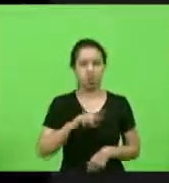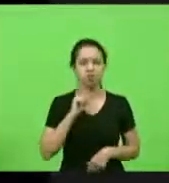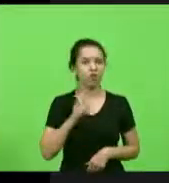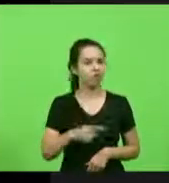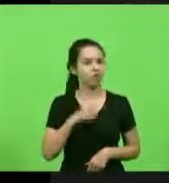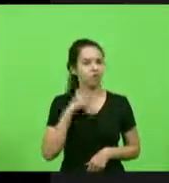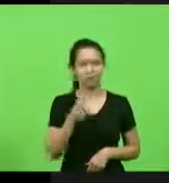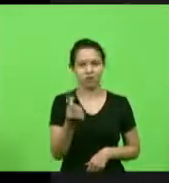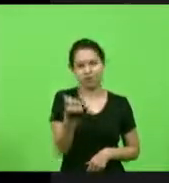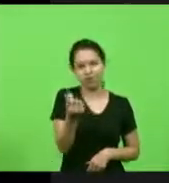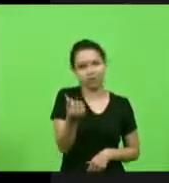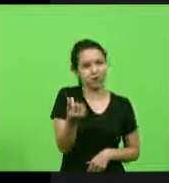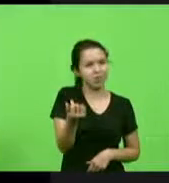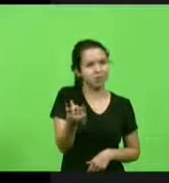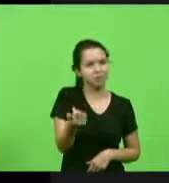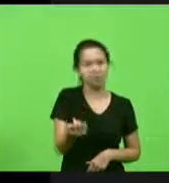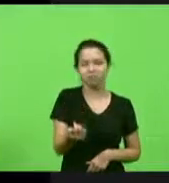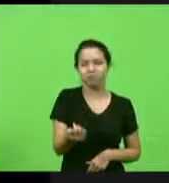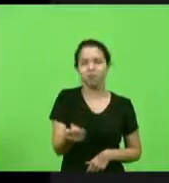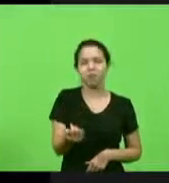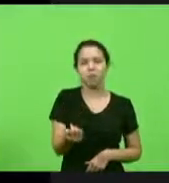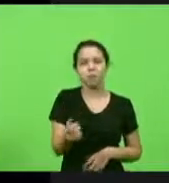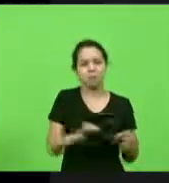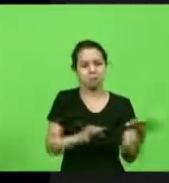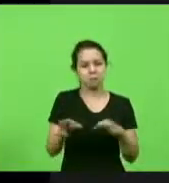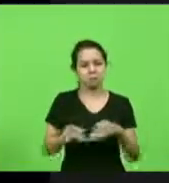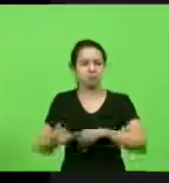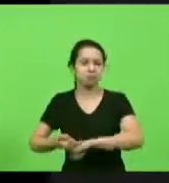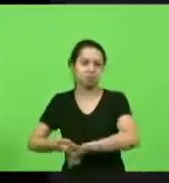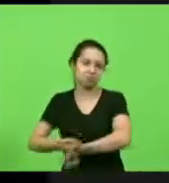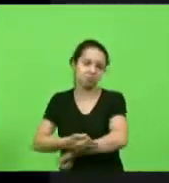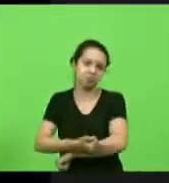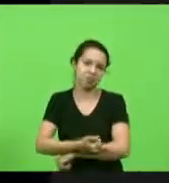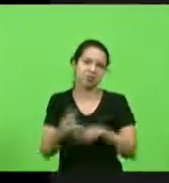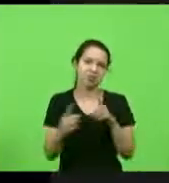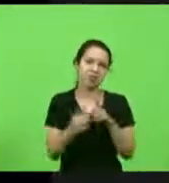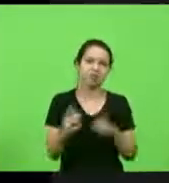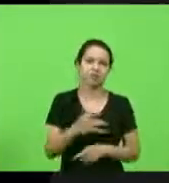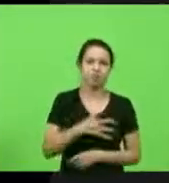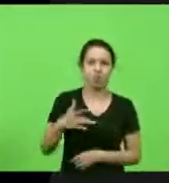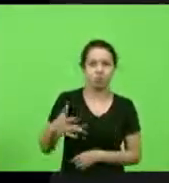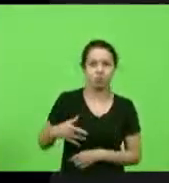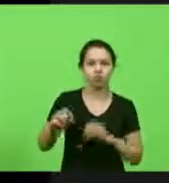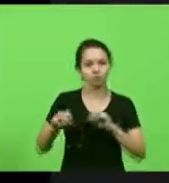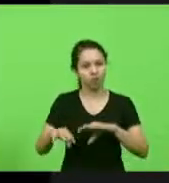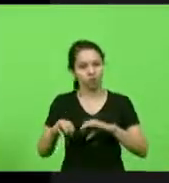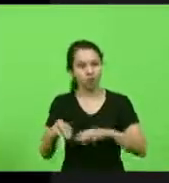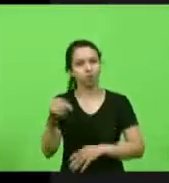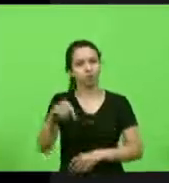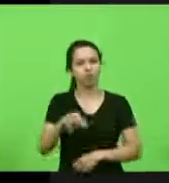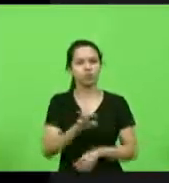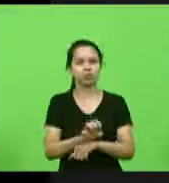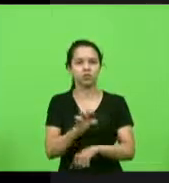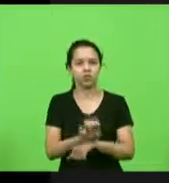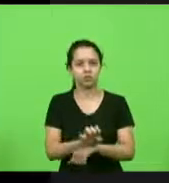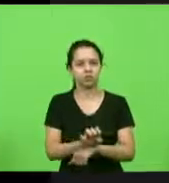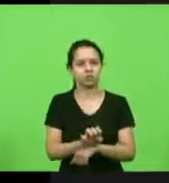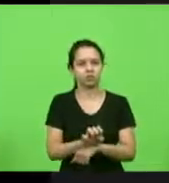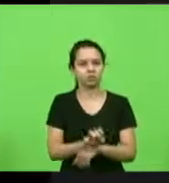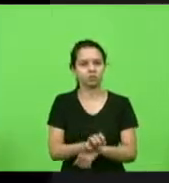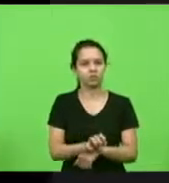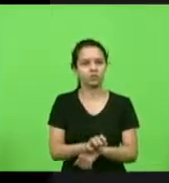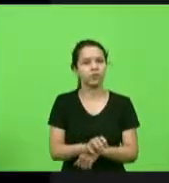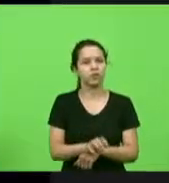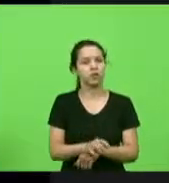recursos para fazermos infraestrutura para atendermos a saúde e a educação do nosso estado que se